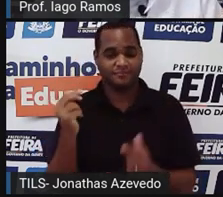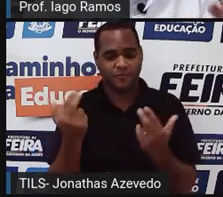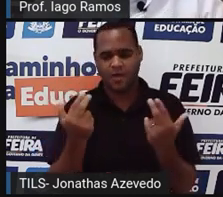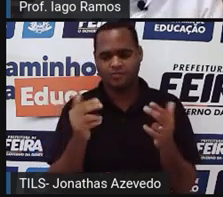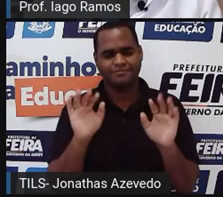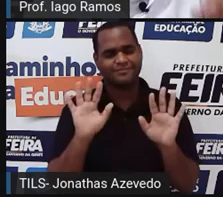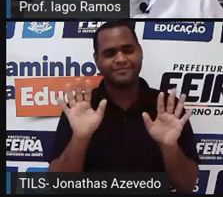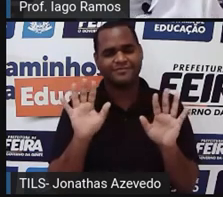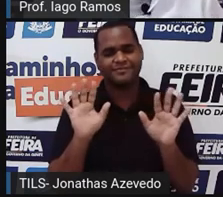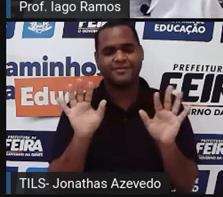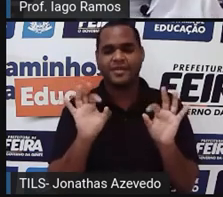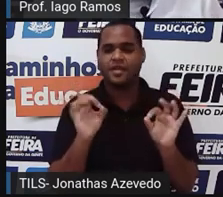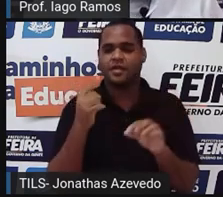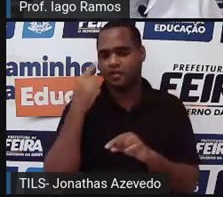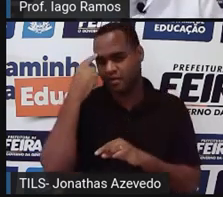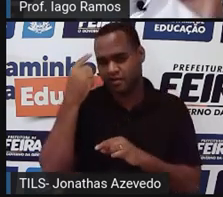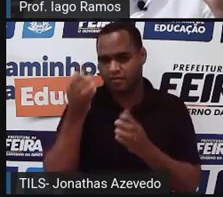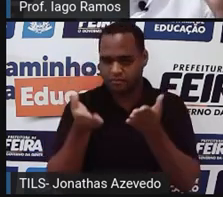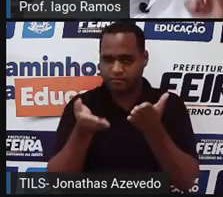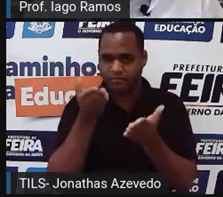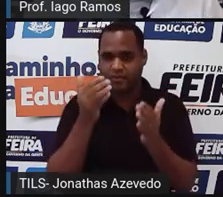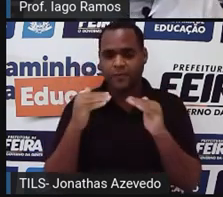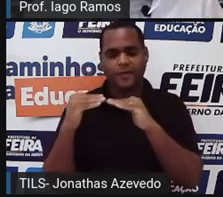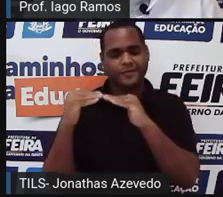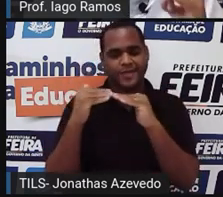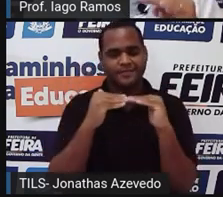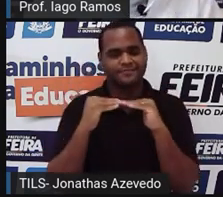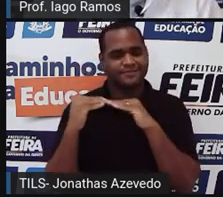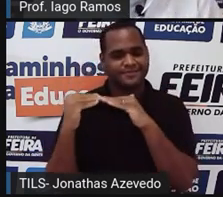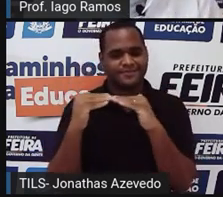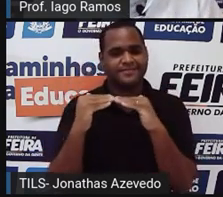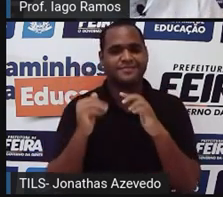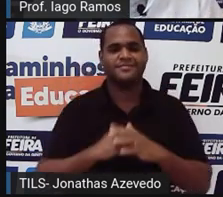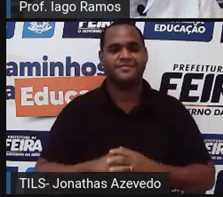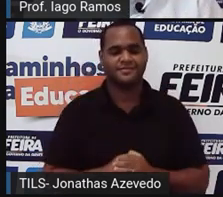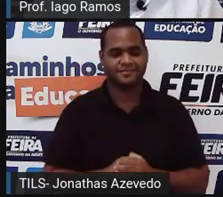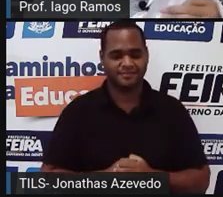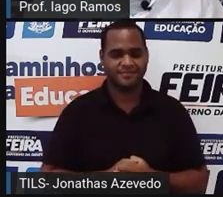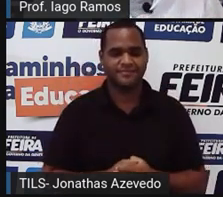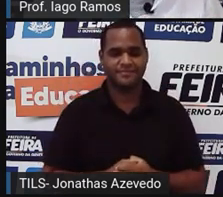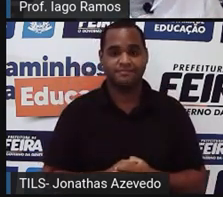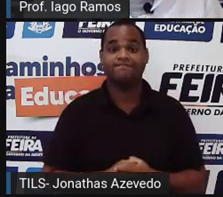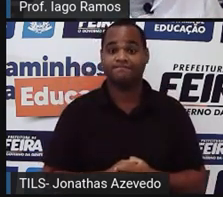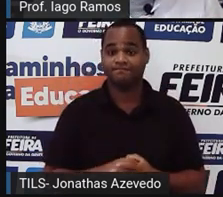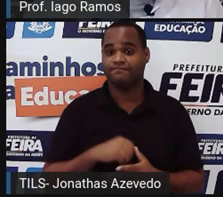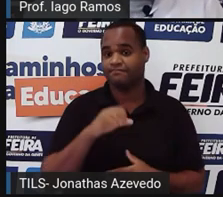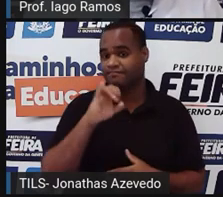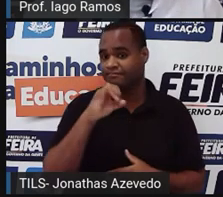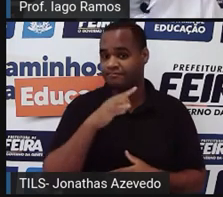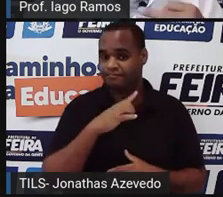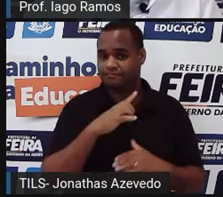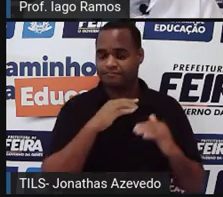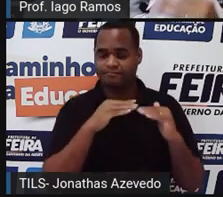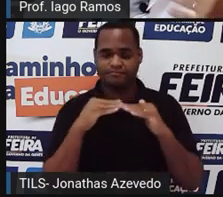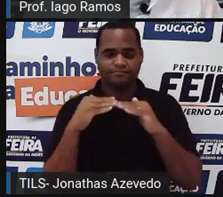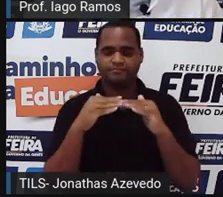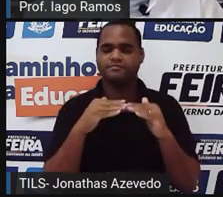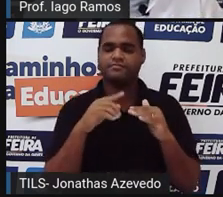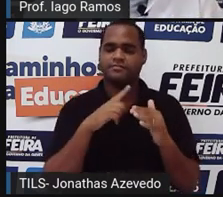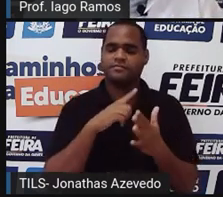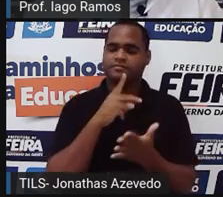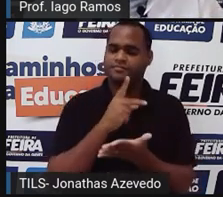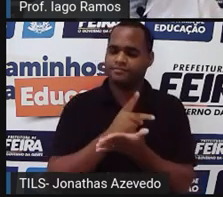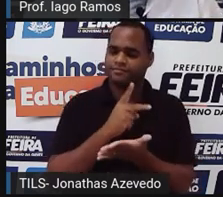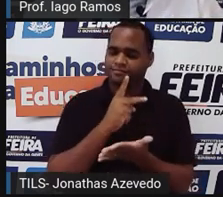isso. Falou de proporção, igualdade entre razões. Se tem uma proporção, sempre vai